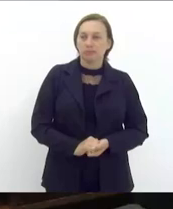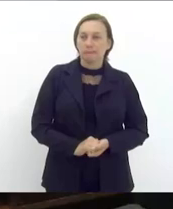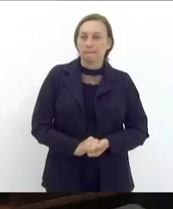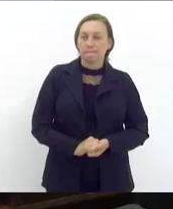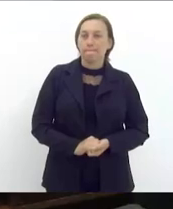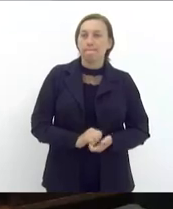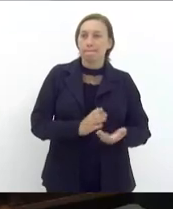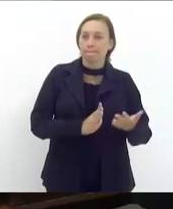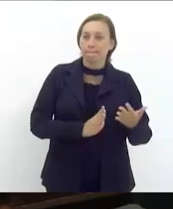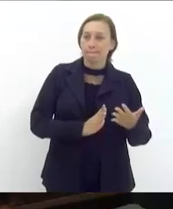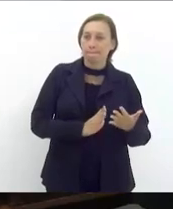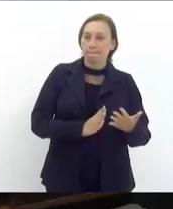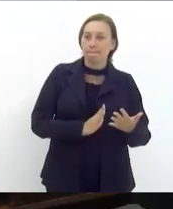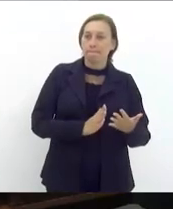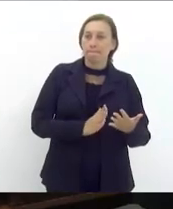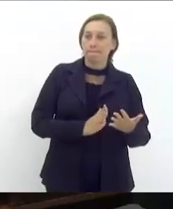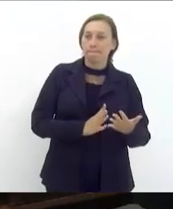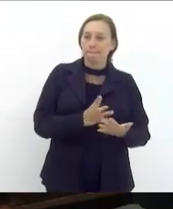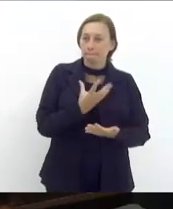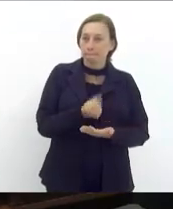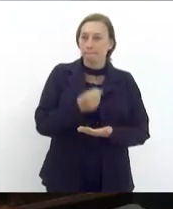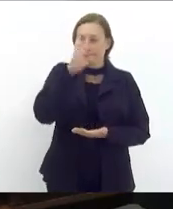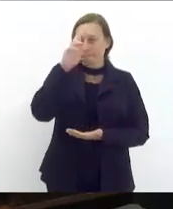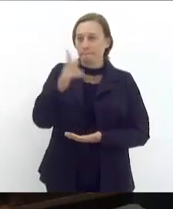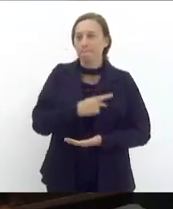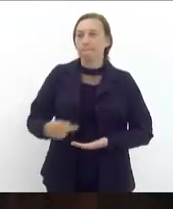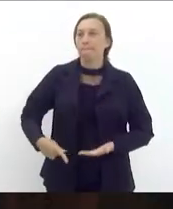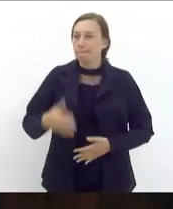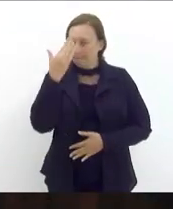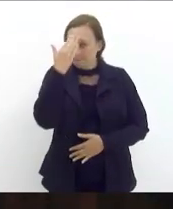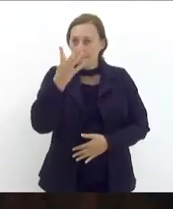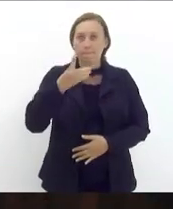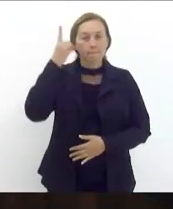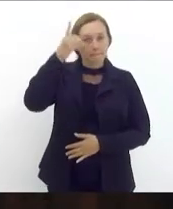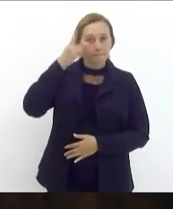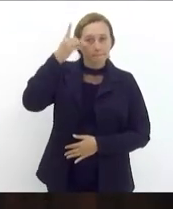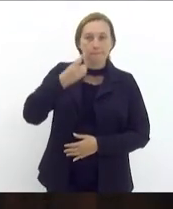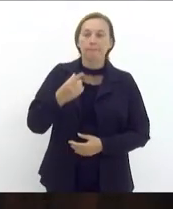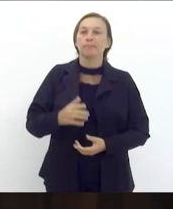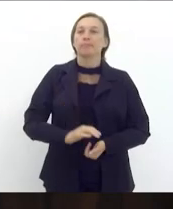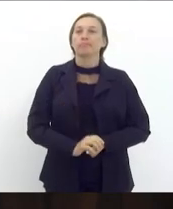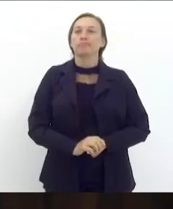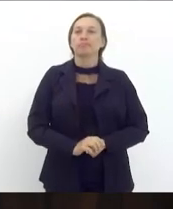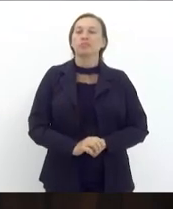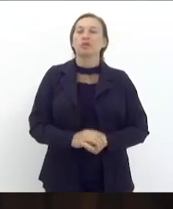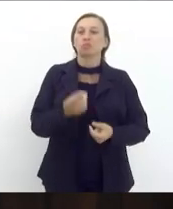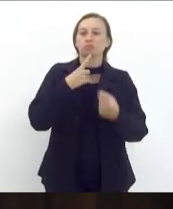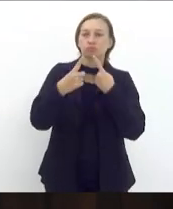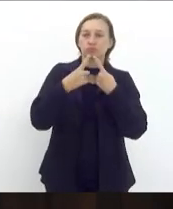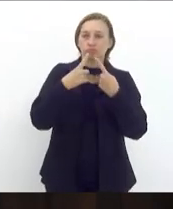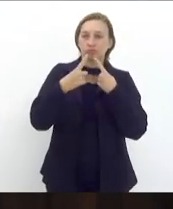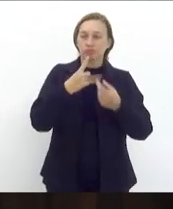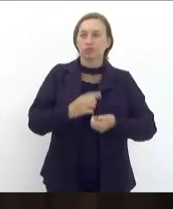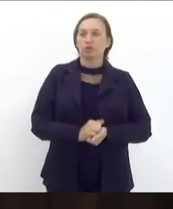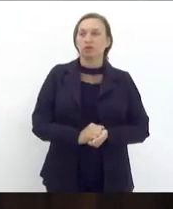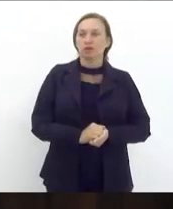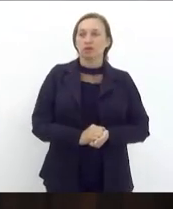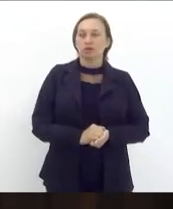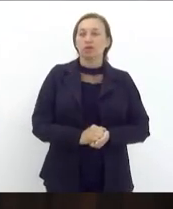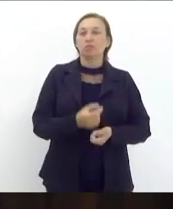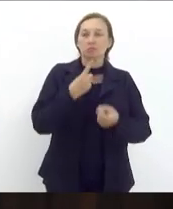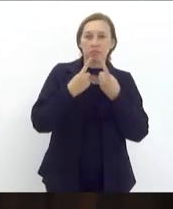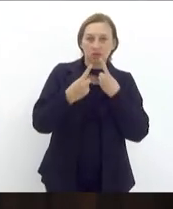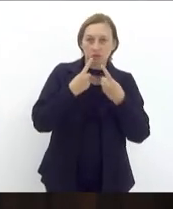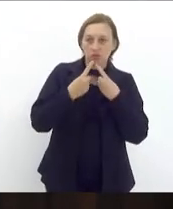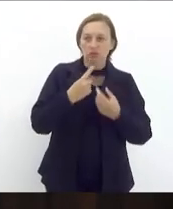Parecer favorável, presidente. Muito obrigado, deputado. Com os pareceres emitidos em discussão para